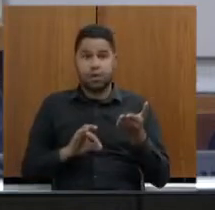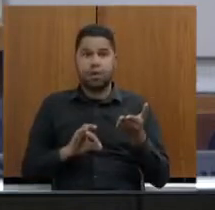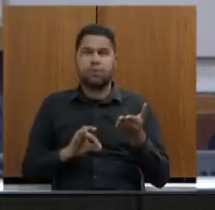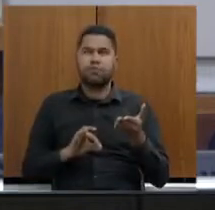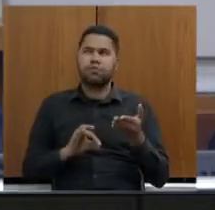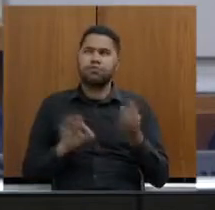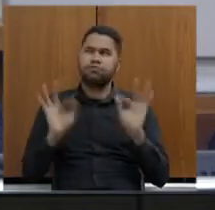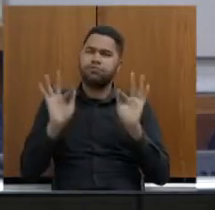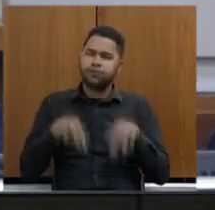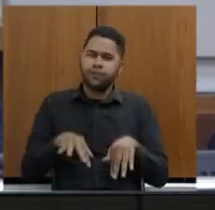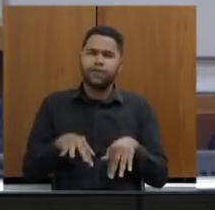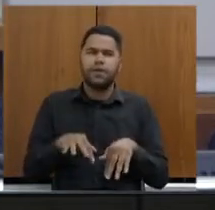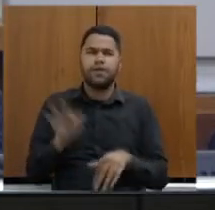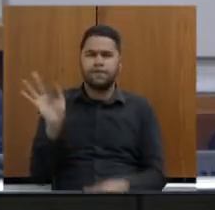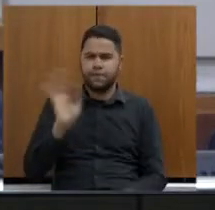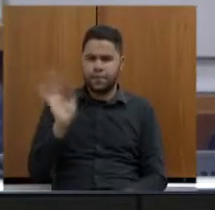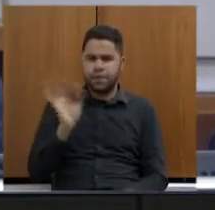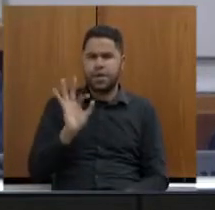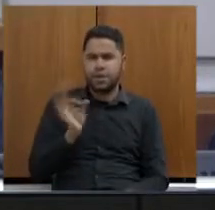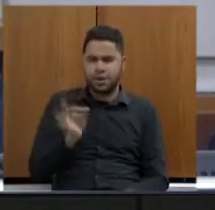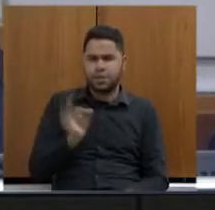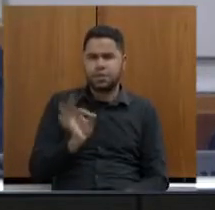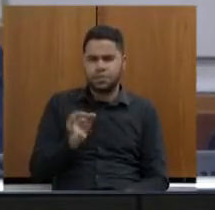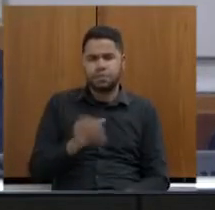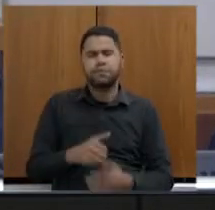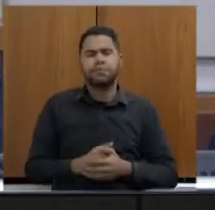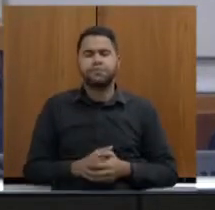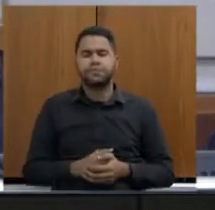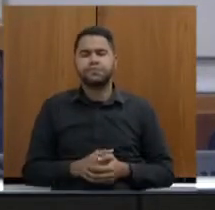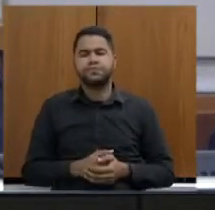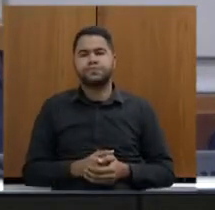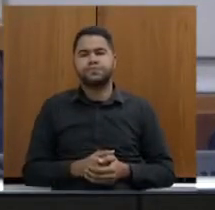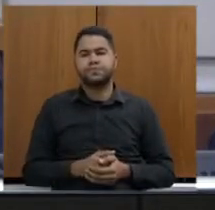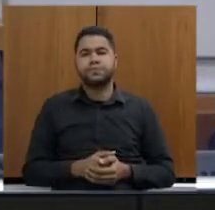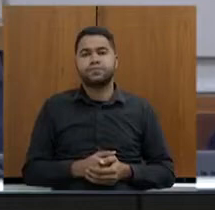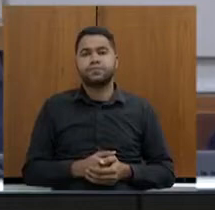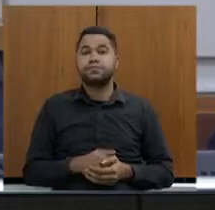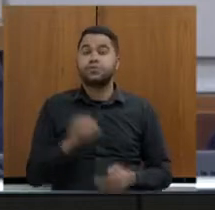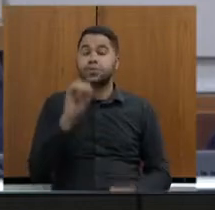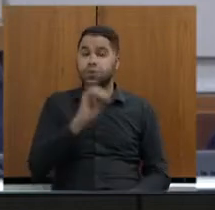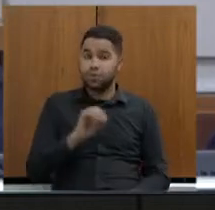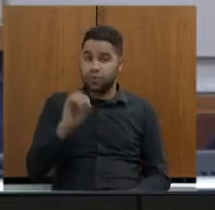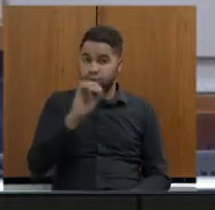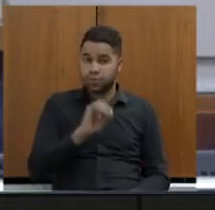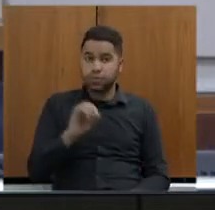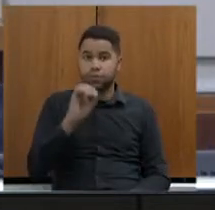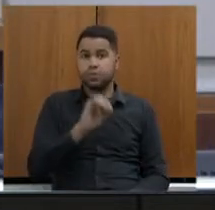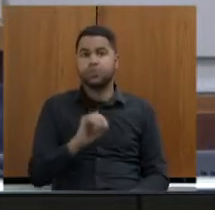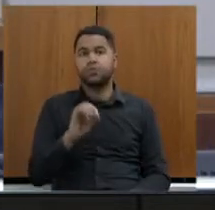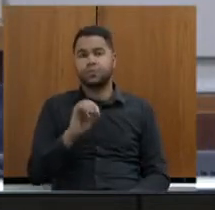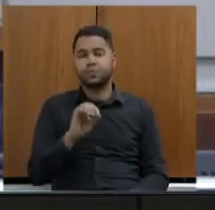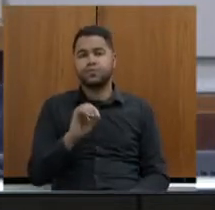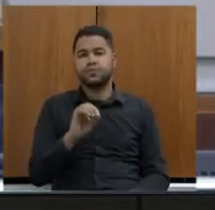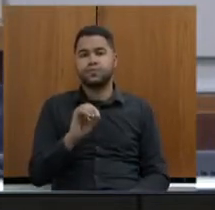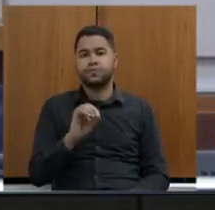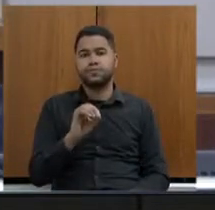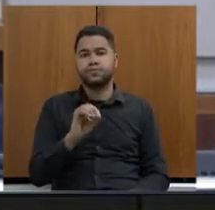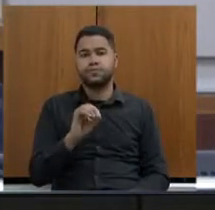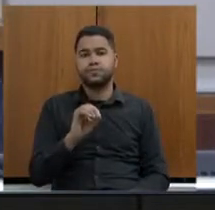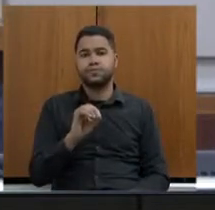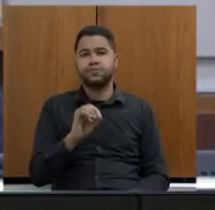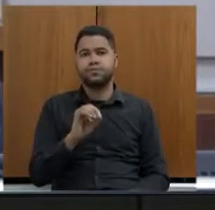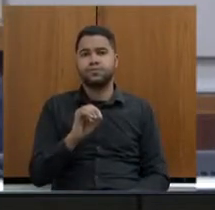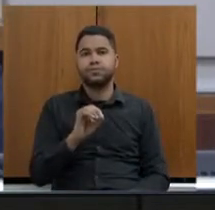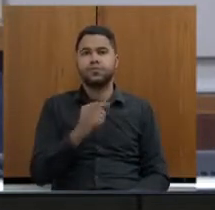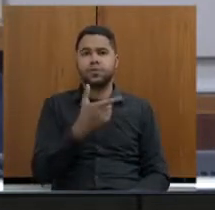foi assinado em fevereiro, não é, Luiz? Exato. Em outubro de 2020,